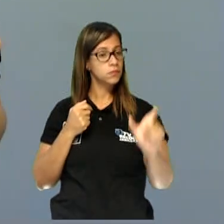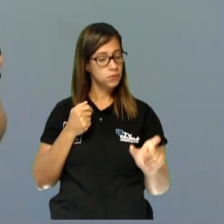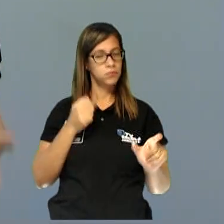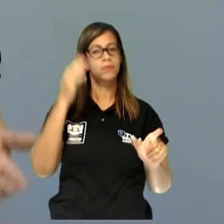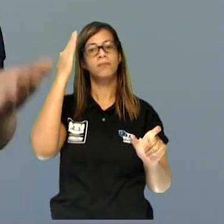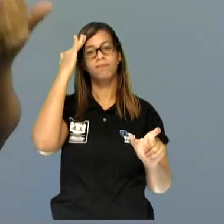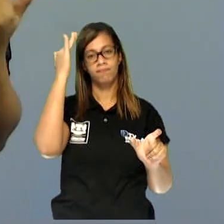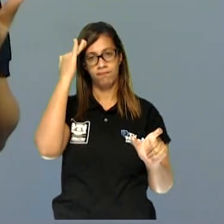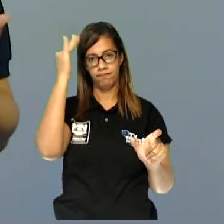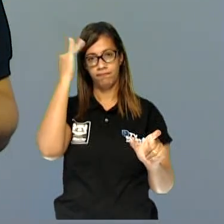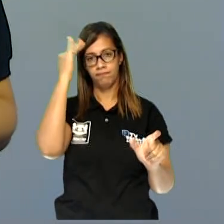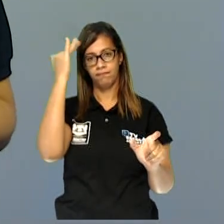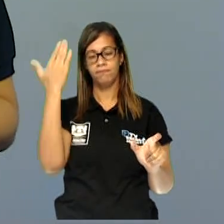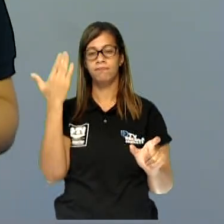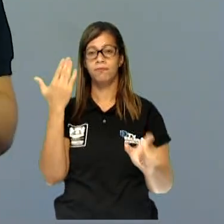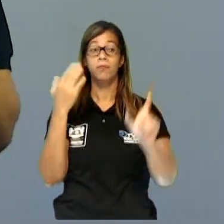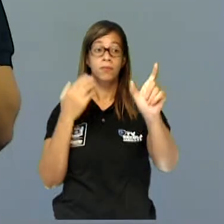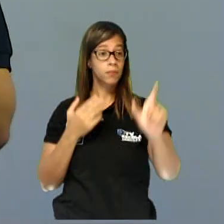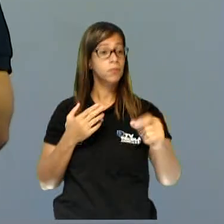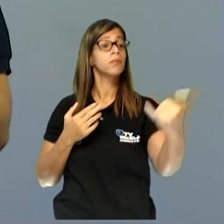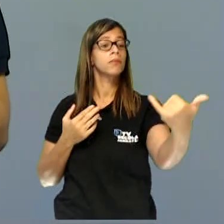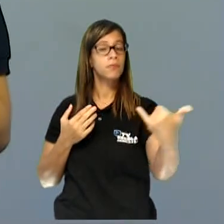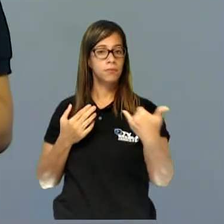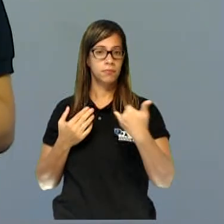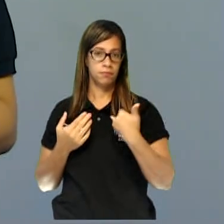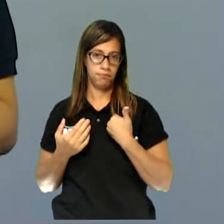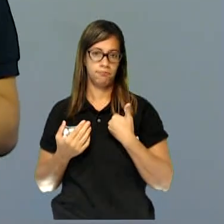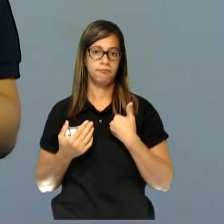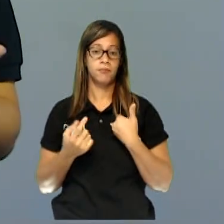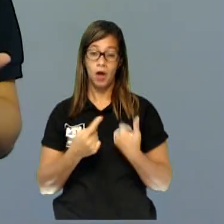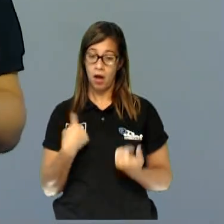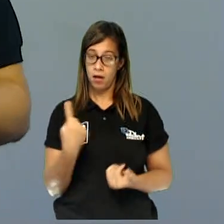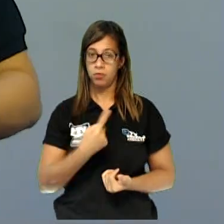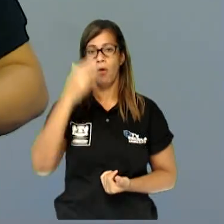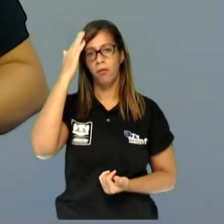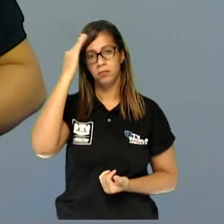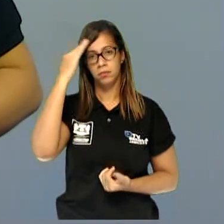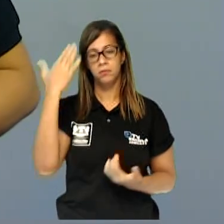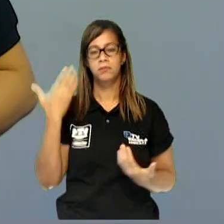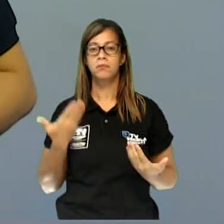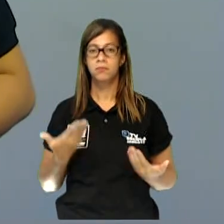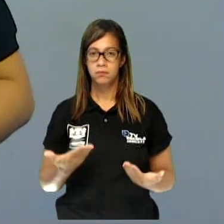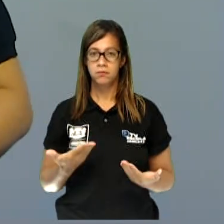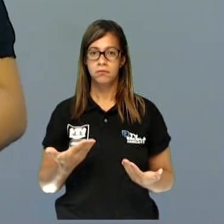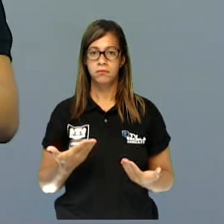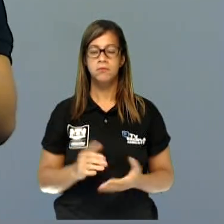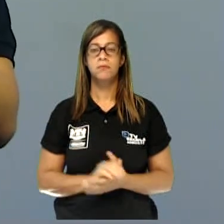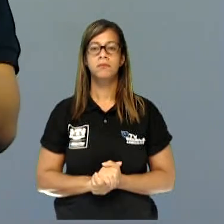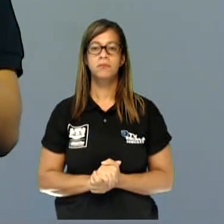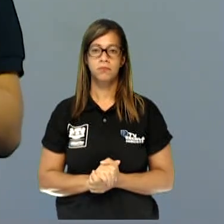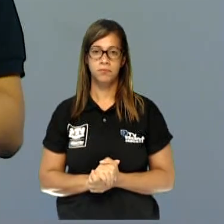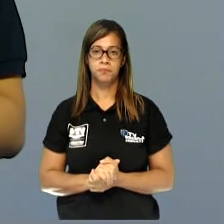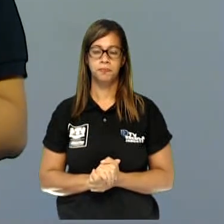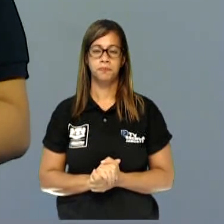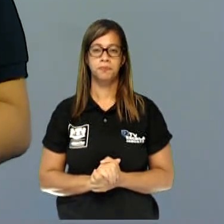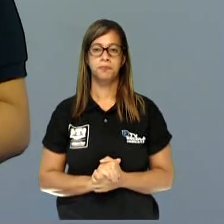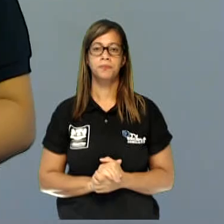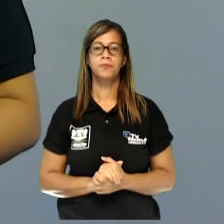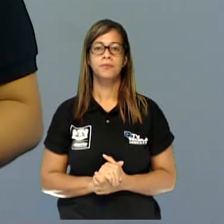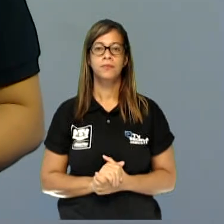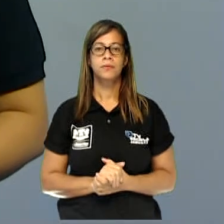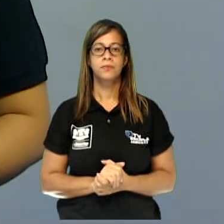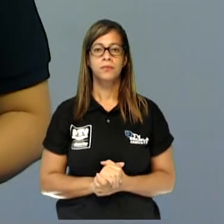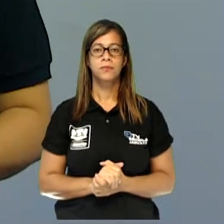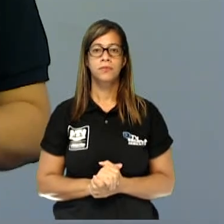alguém também consegue passar essa informação e nós conseguimos entender. Então, é o ato de entender e se fazer entendido.